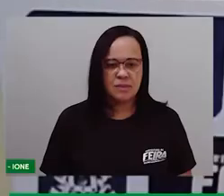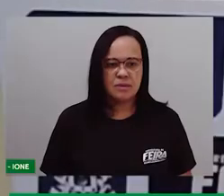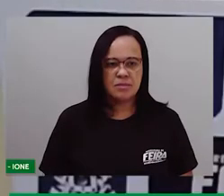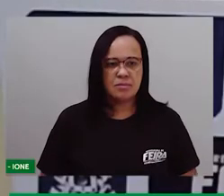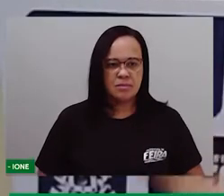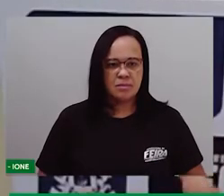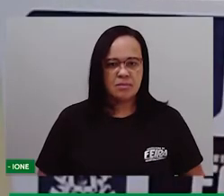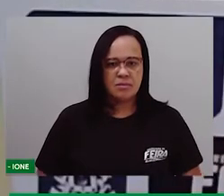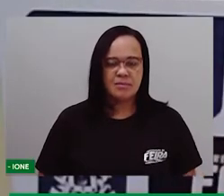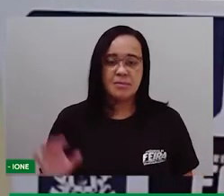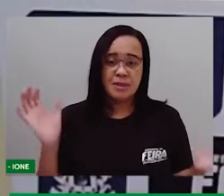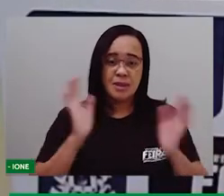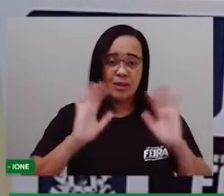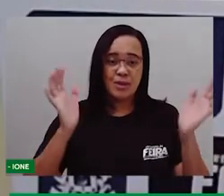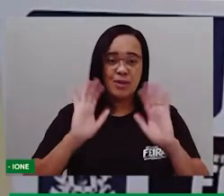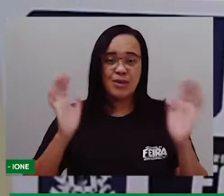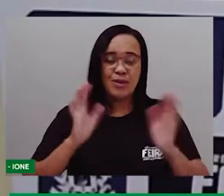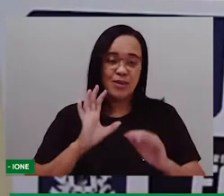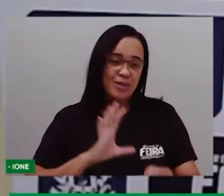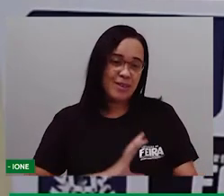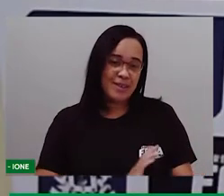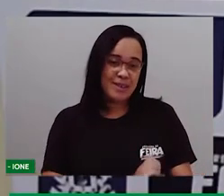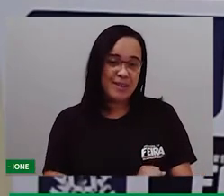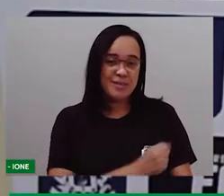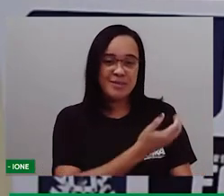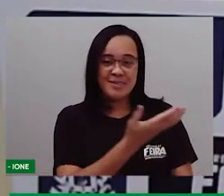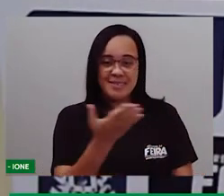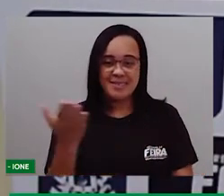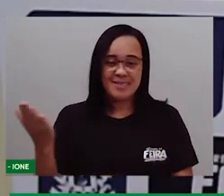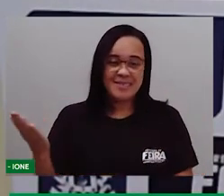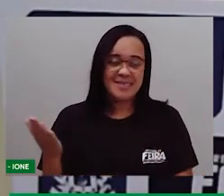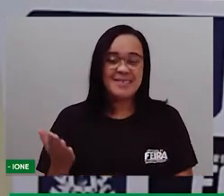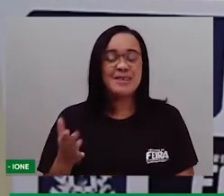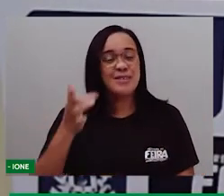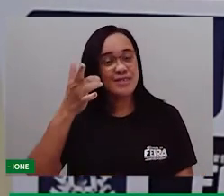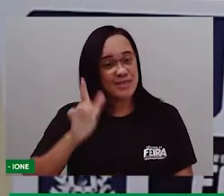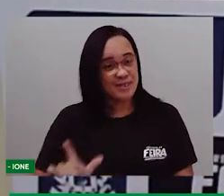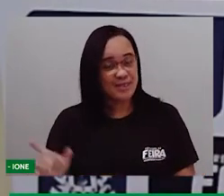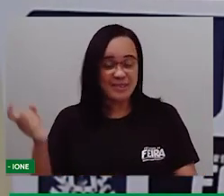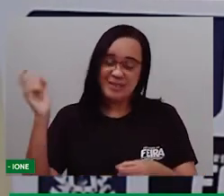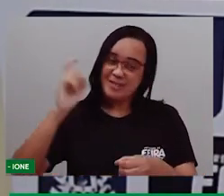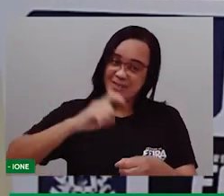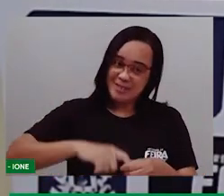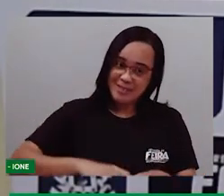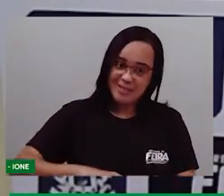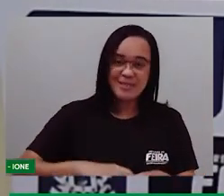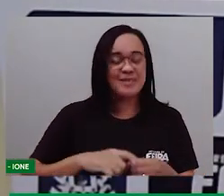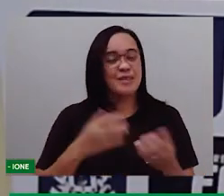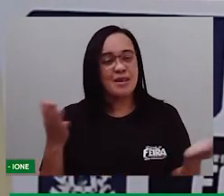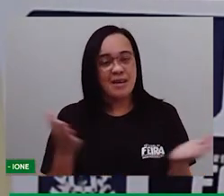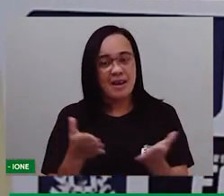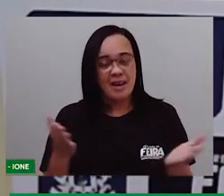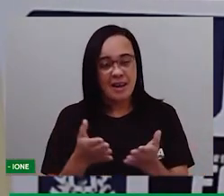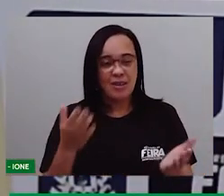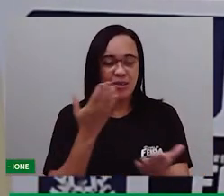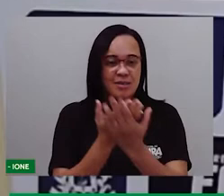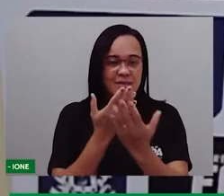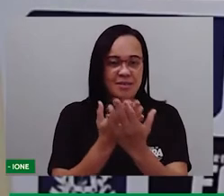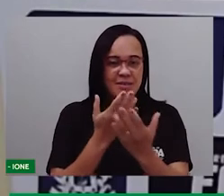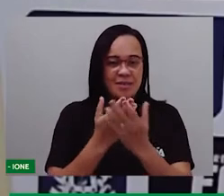Olá, meus amores! Estamos de volta, agora com aula de linguagem.